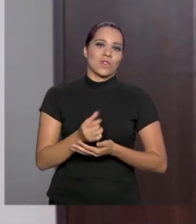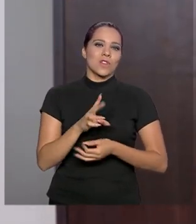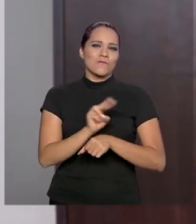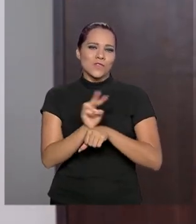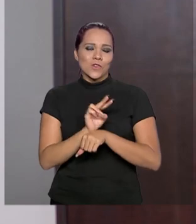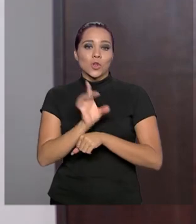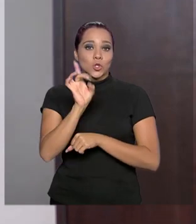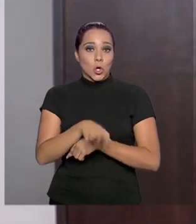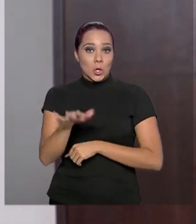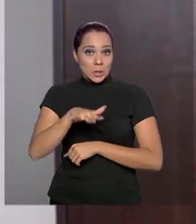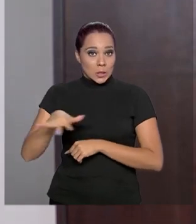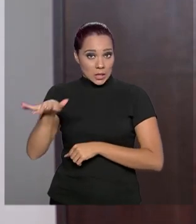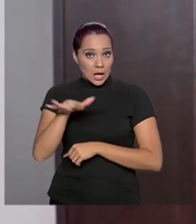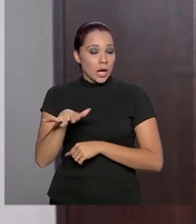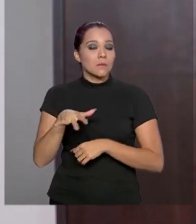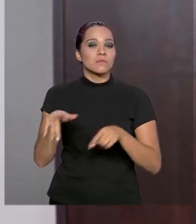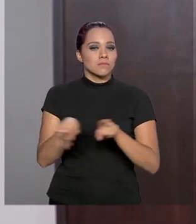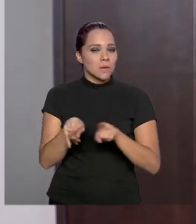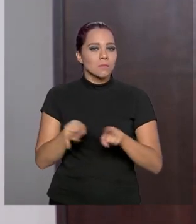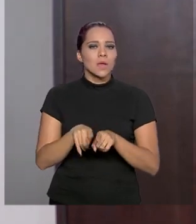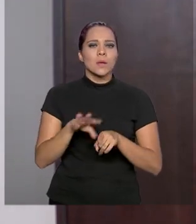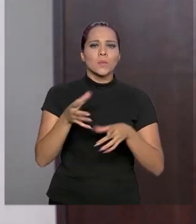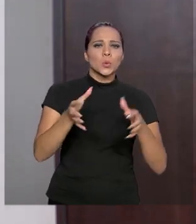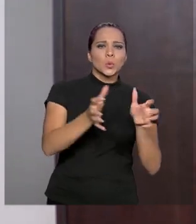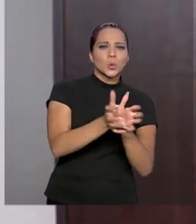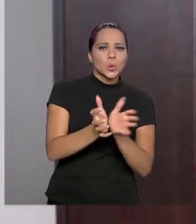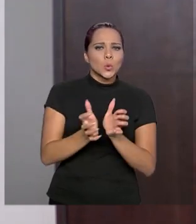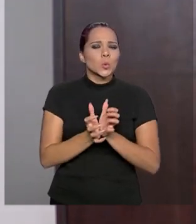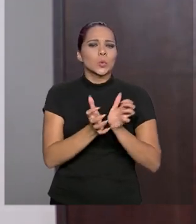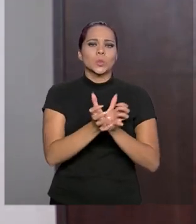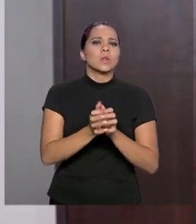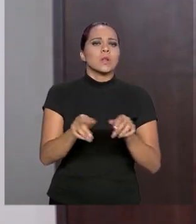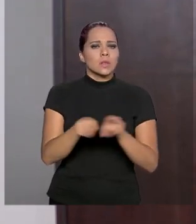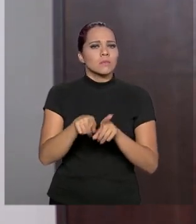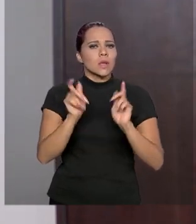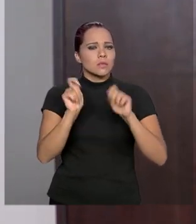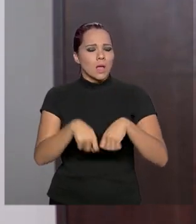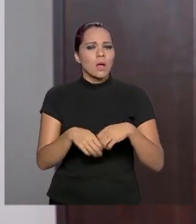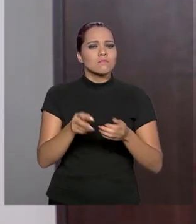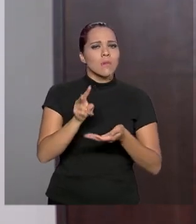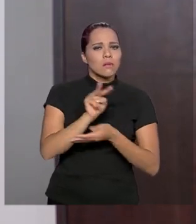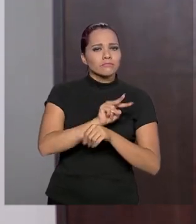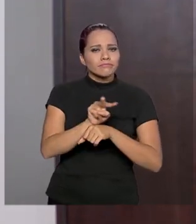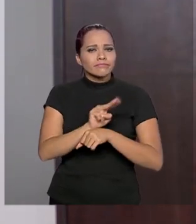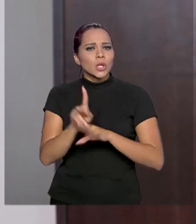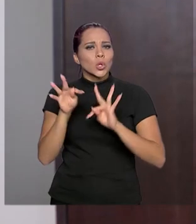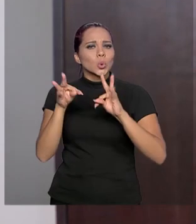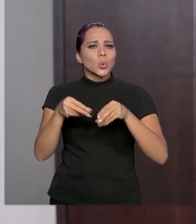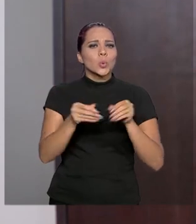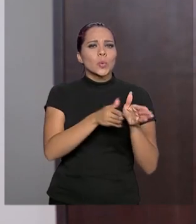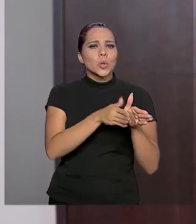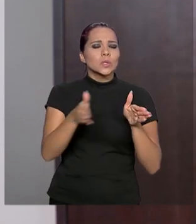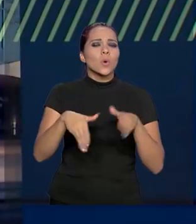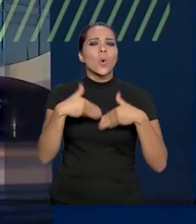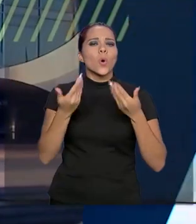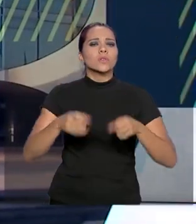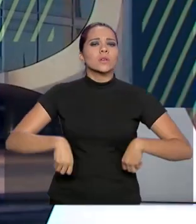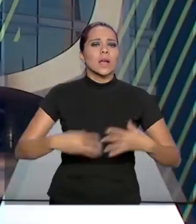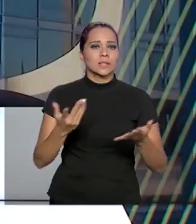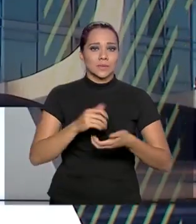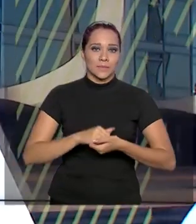do departamento, mas os órgãos de controle com relação a todo o processo onde está sendo gasto esse recurso.